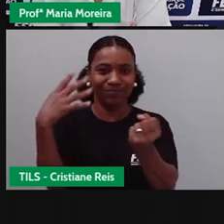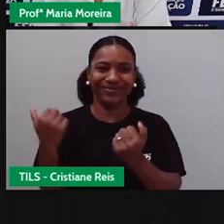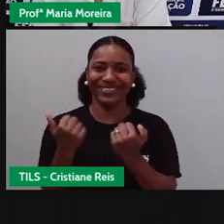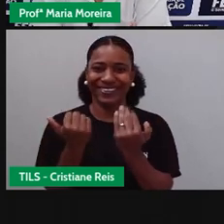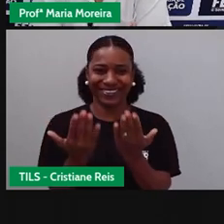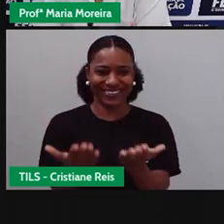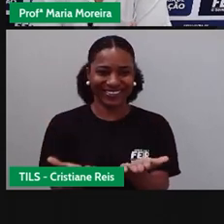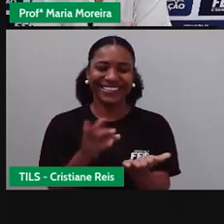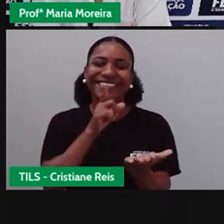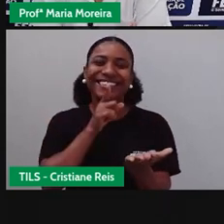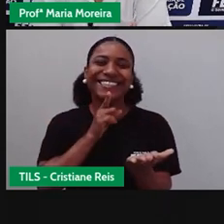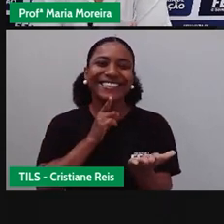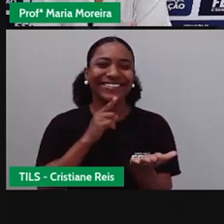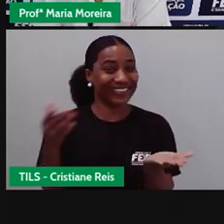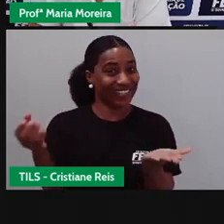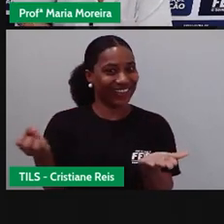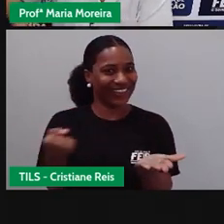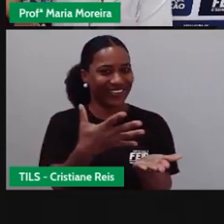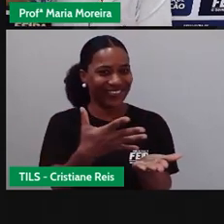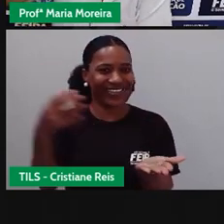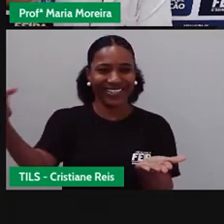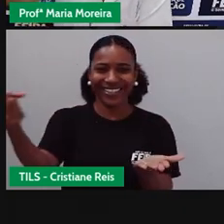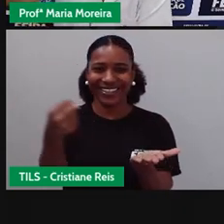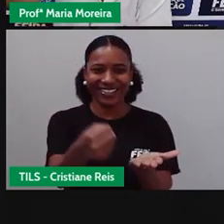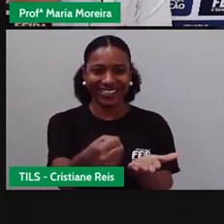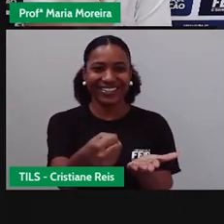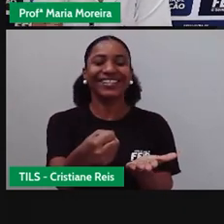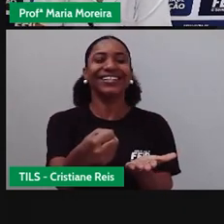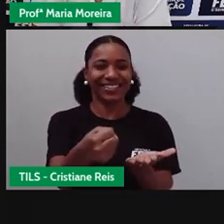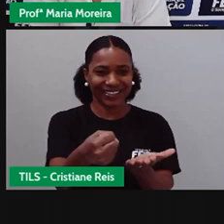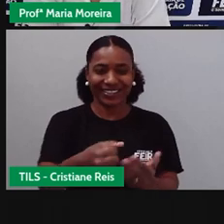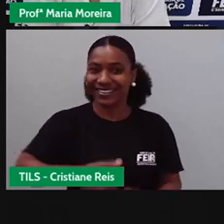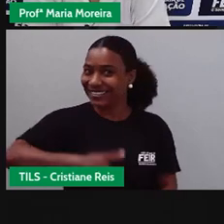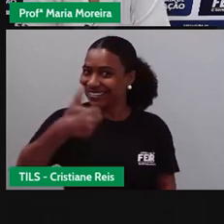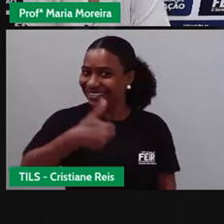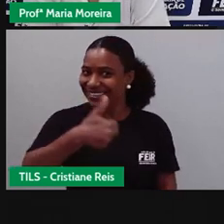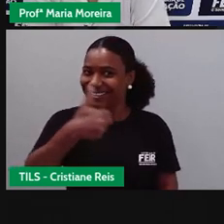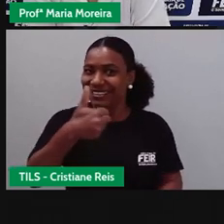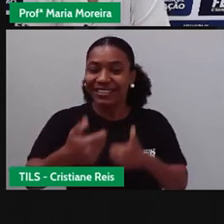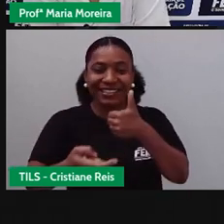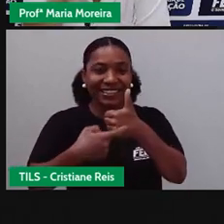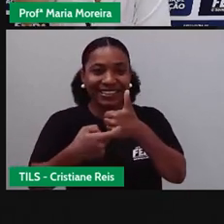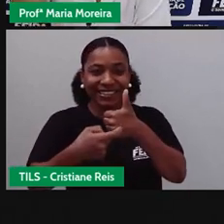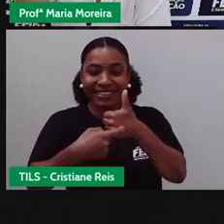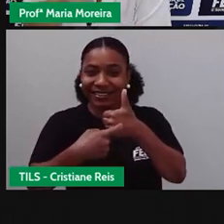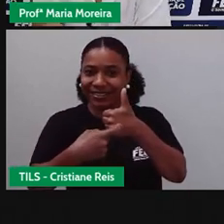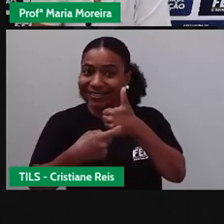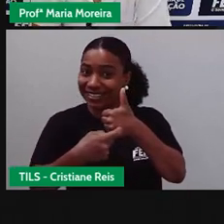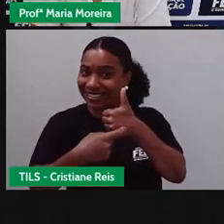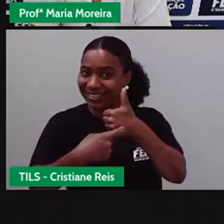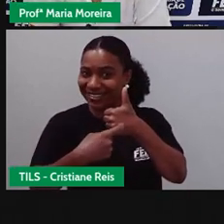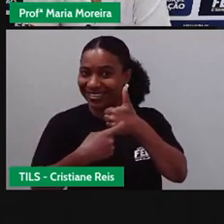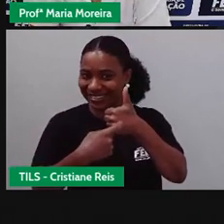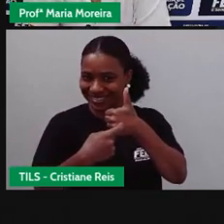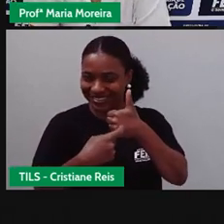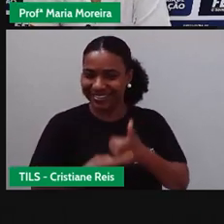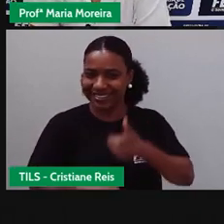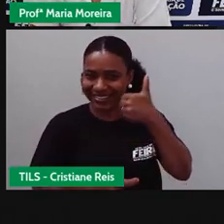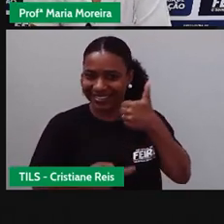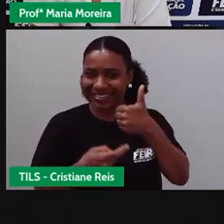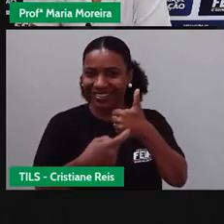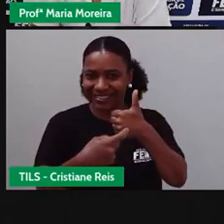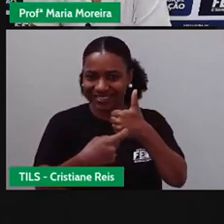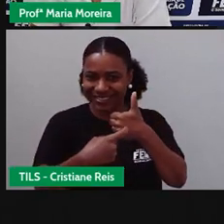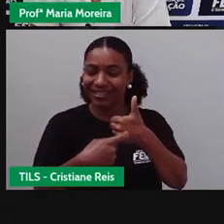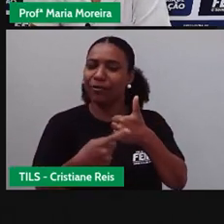Cris, que é novata aqui em nossas aulas. E dêem aquele like na nossa aula. Já, ó, é só clicar aqui embaixo em